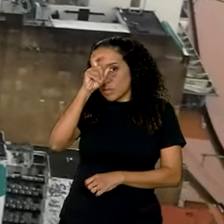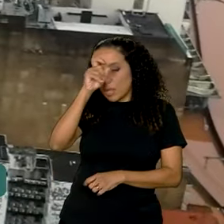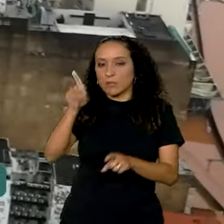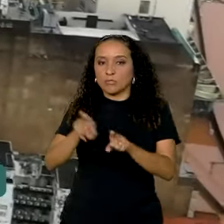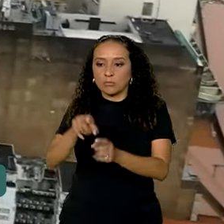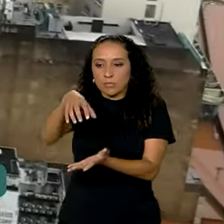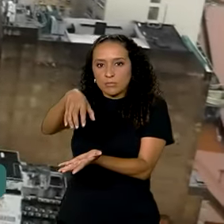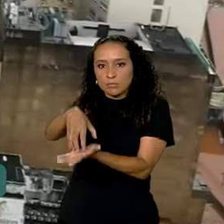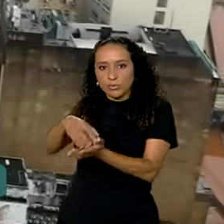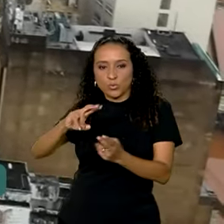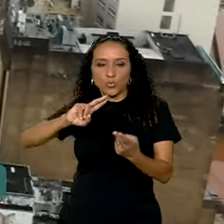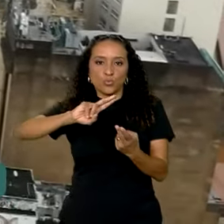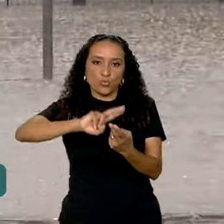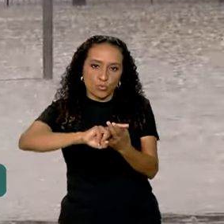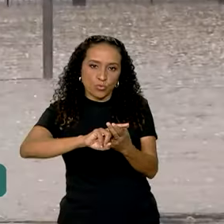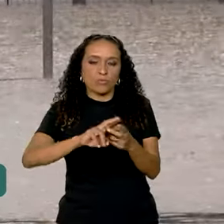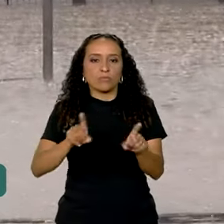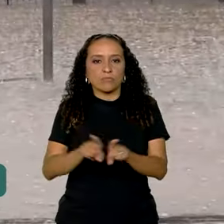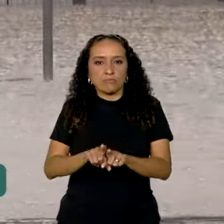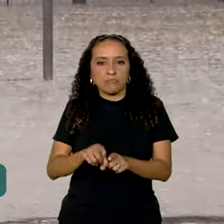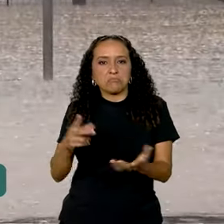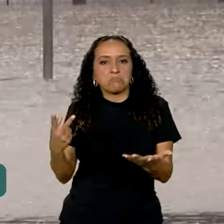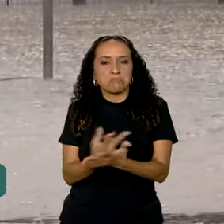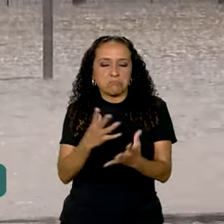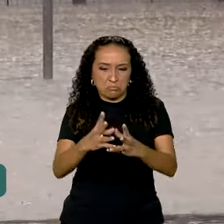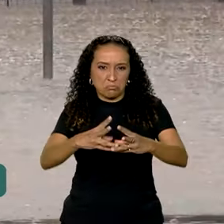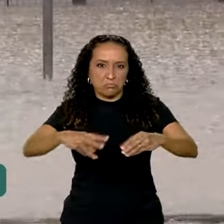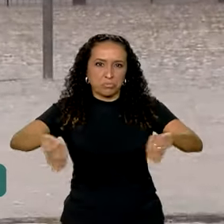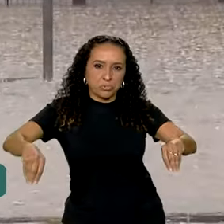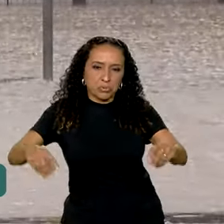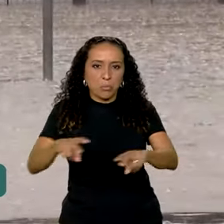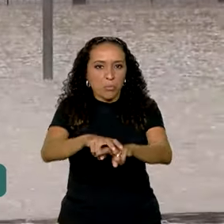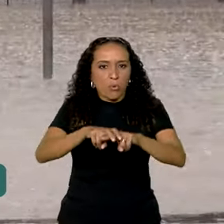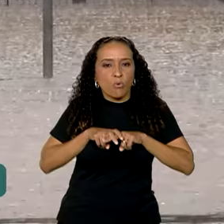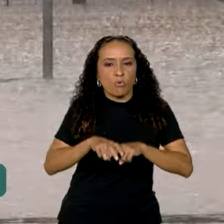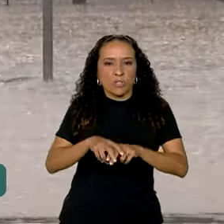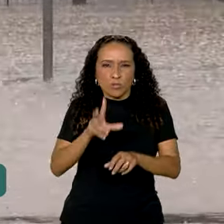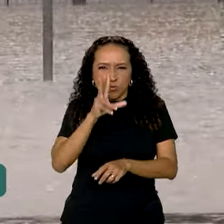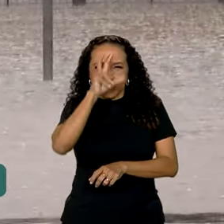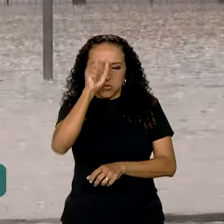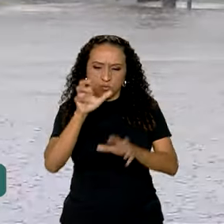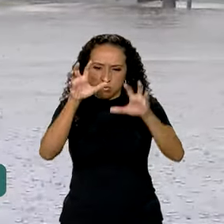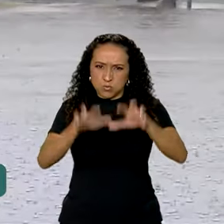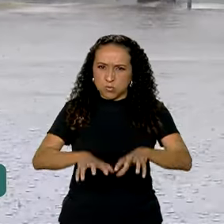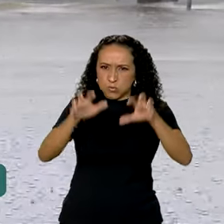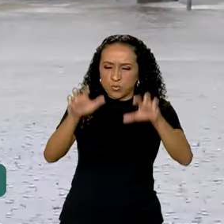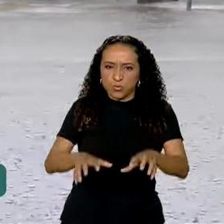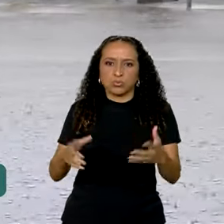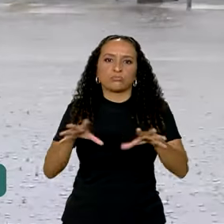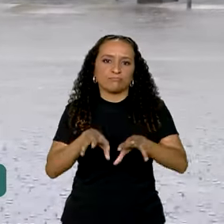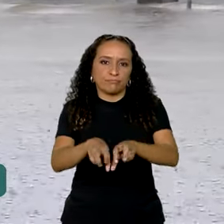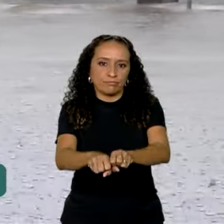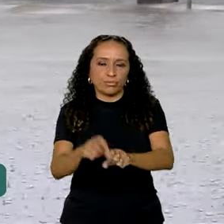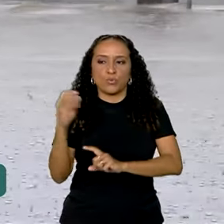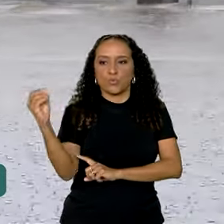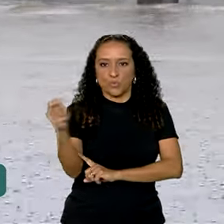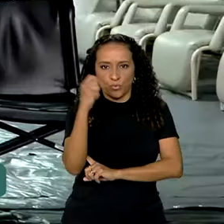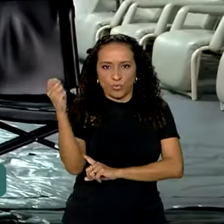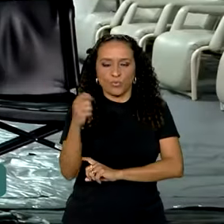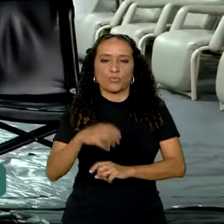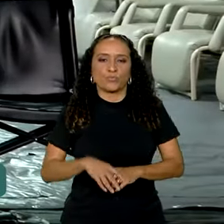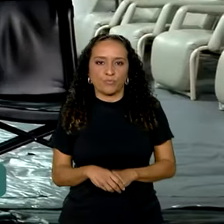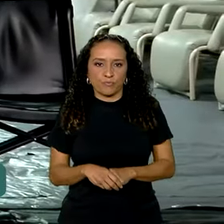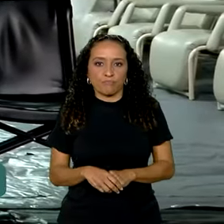unidades de pronto atendimento, sofreram danos causados pelas fortes chuvas que atingiram o Rio Grande do Sul.